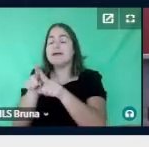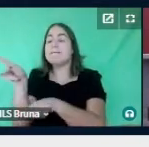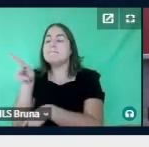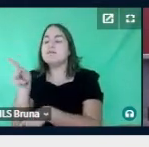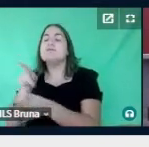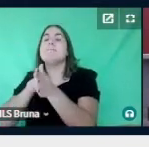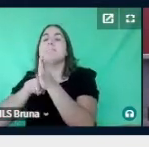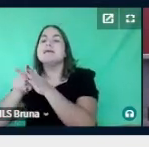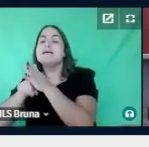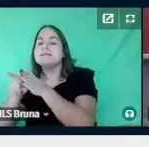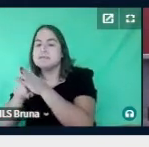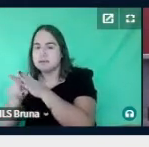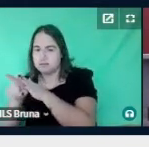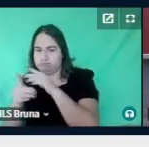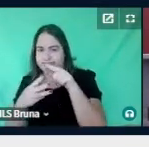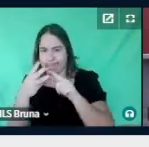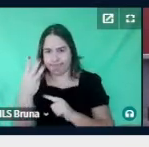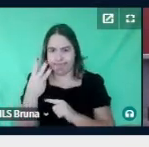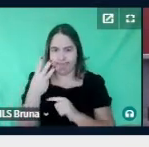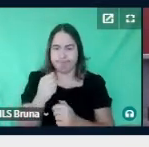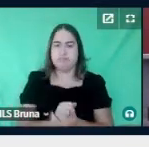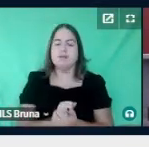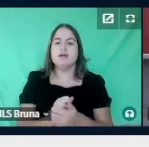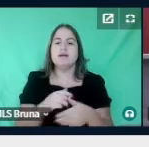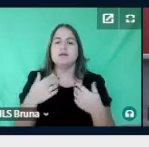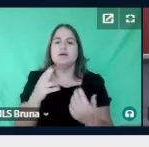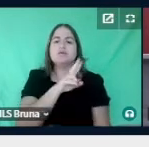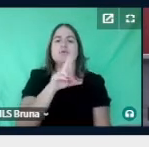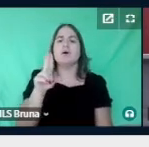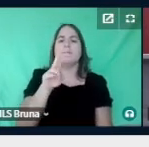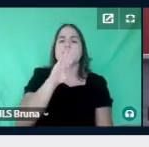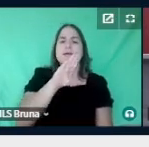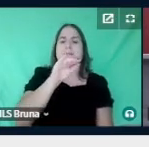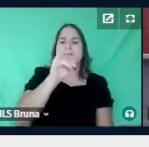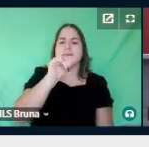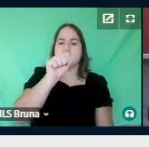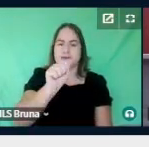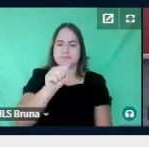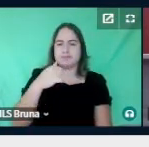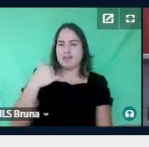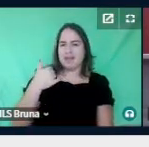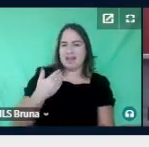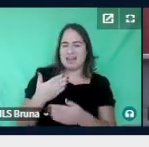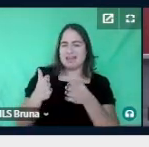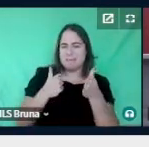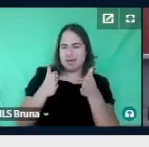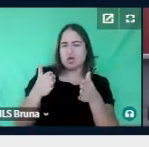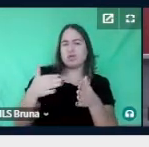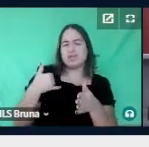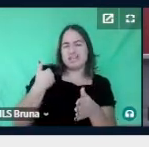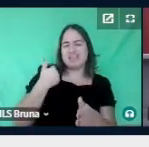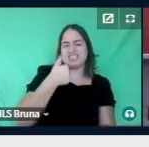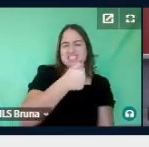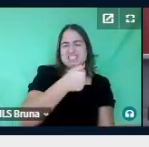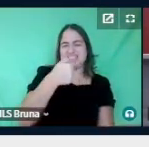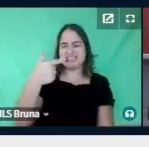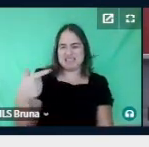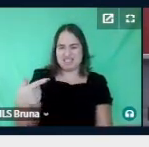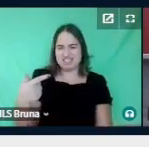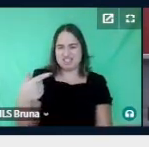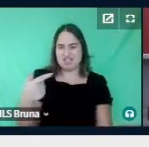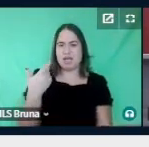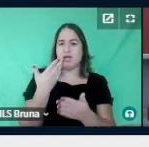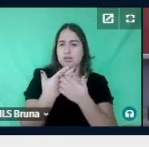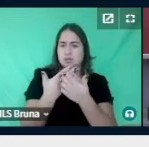A aprendiz participante de pesquisa é Bia, na época da coleta de dados, ela tinha 17 anos, estudava